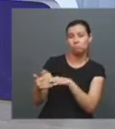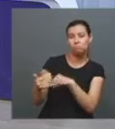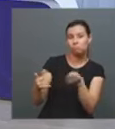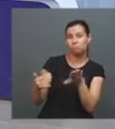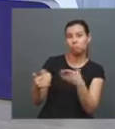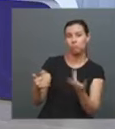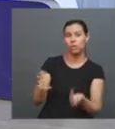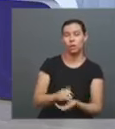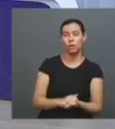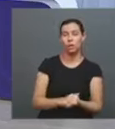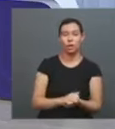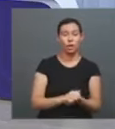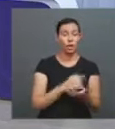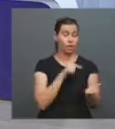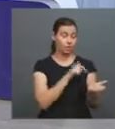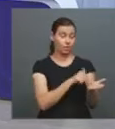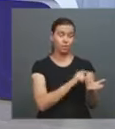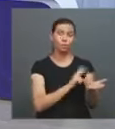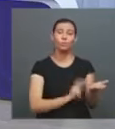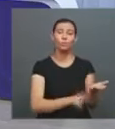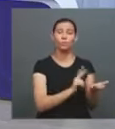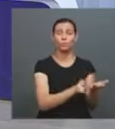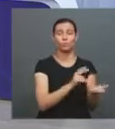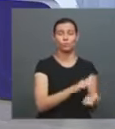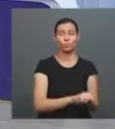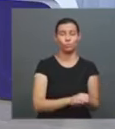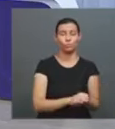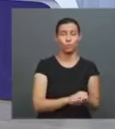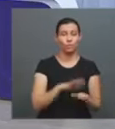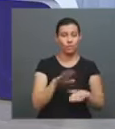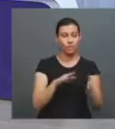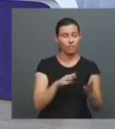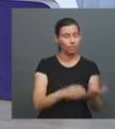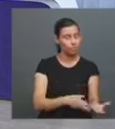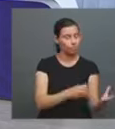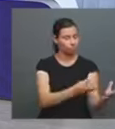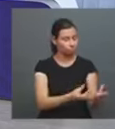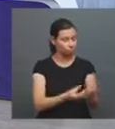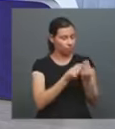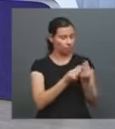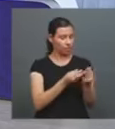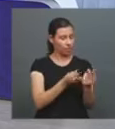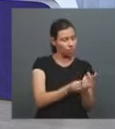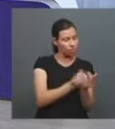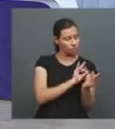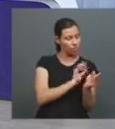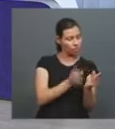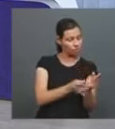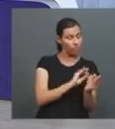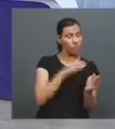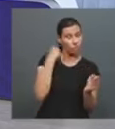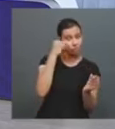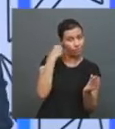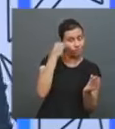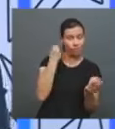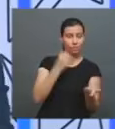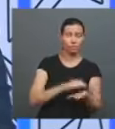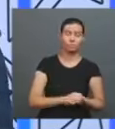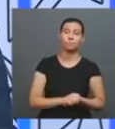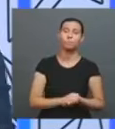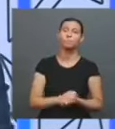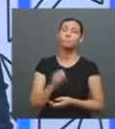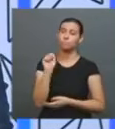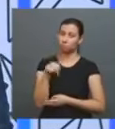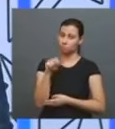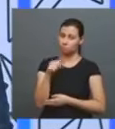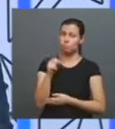materialidade, da pessoa encostar na capa, virar as páginas, faz parte também da própria experiência da leitura? Eu acredito que sim.